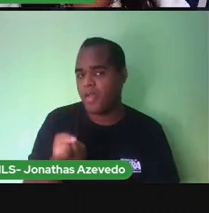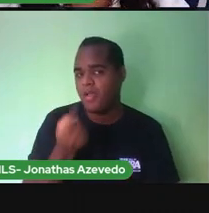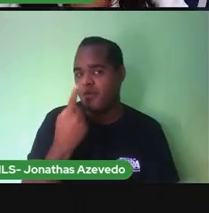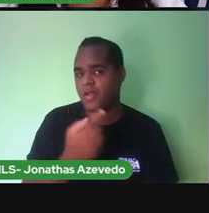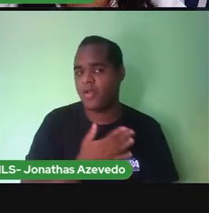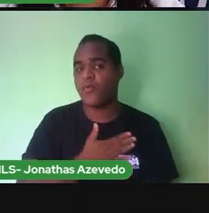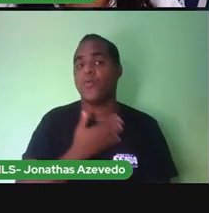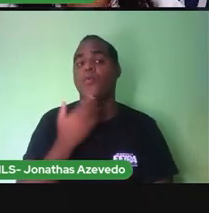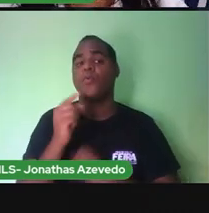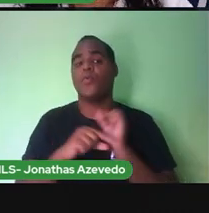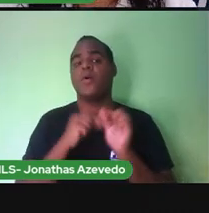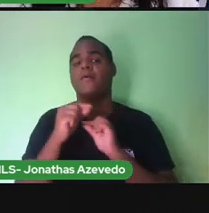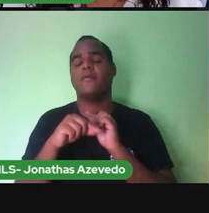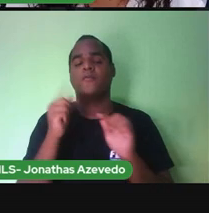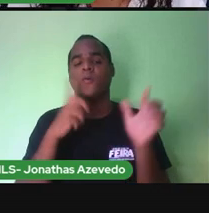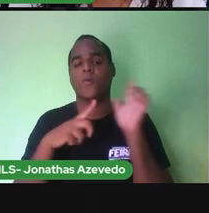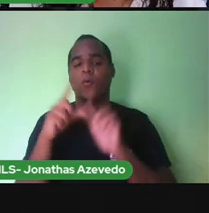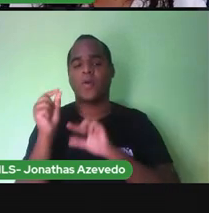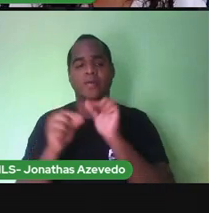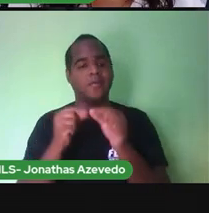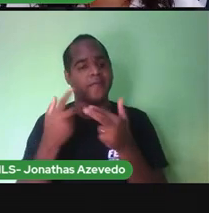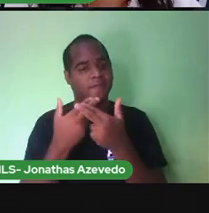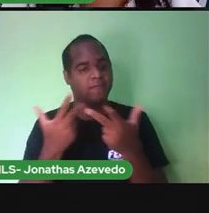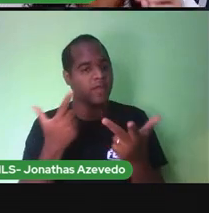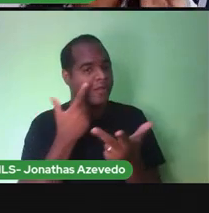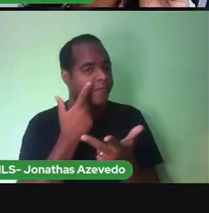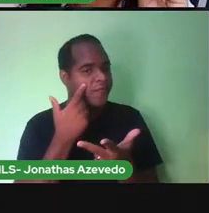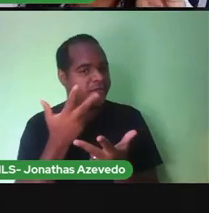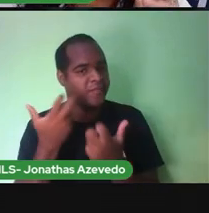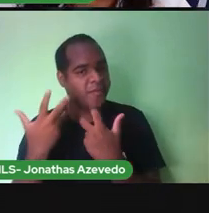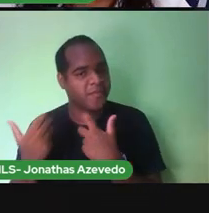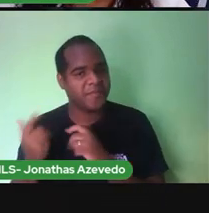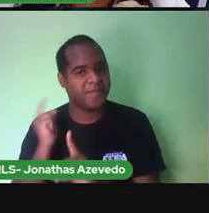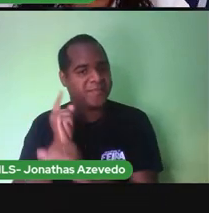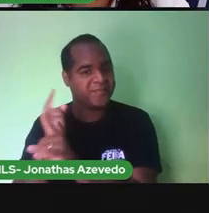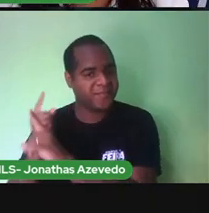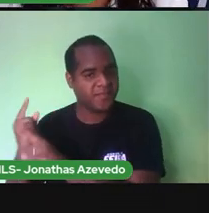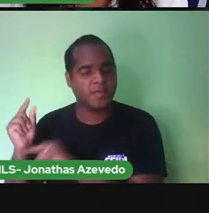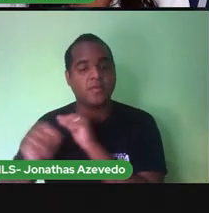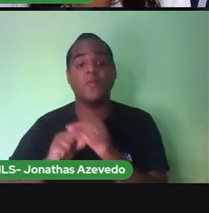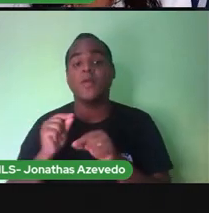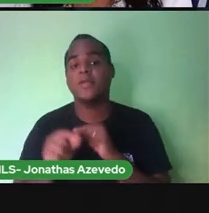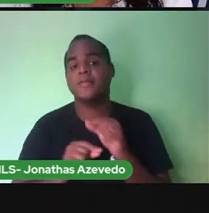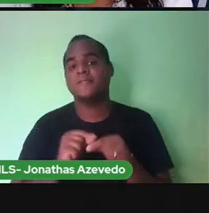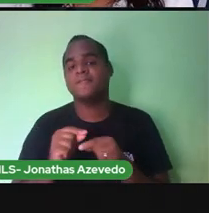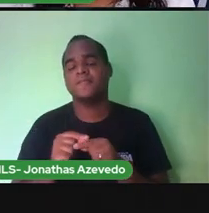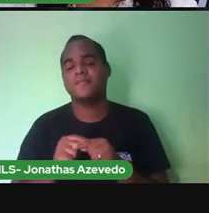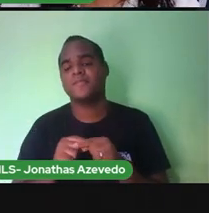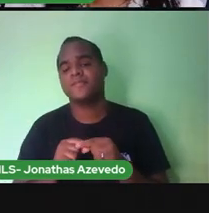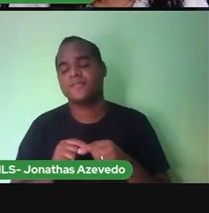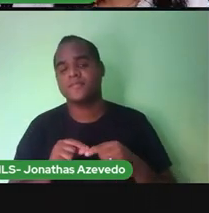conseguiria identificar qual é a música.